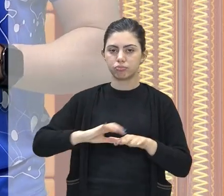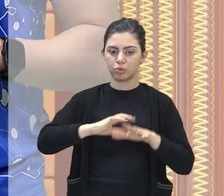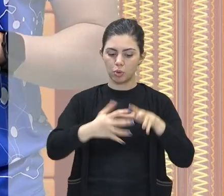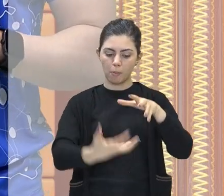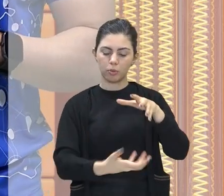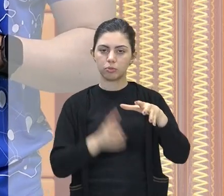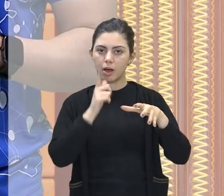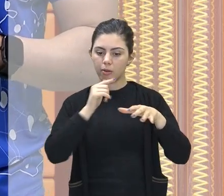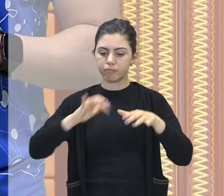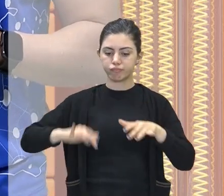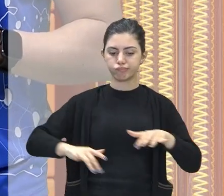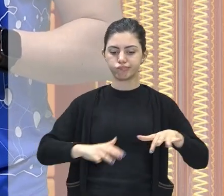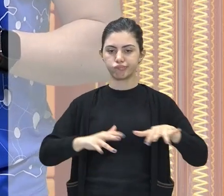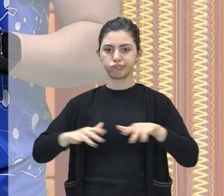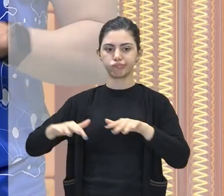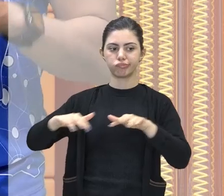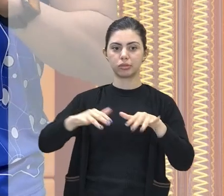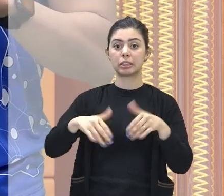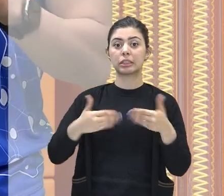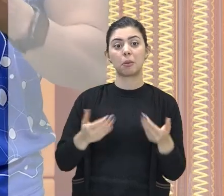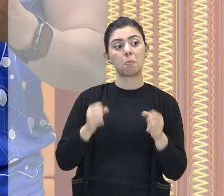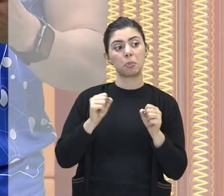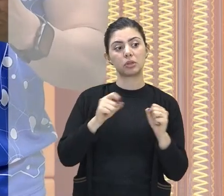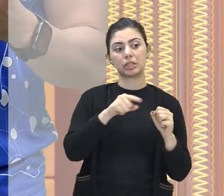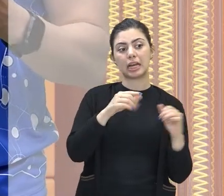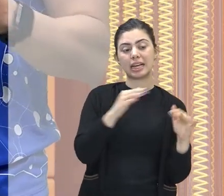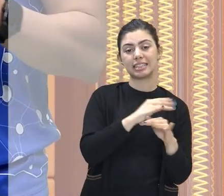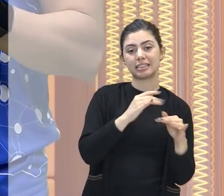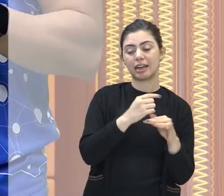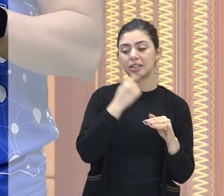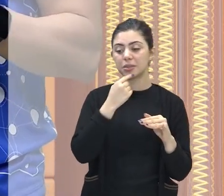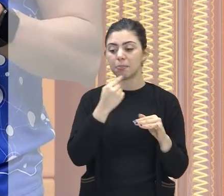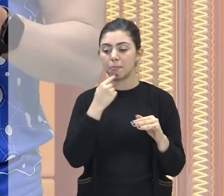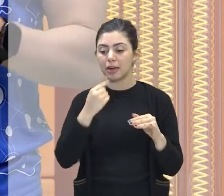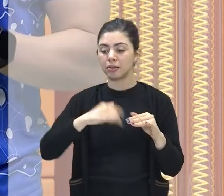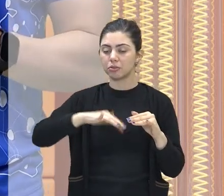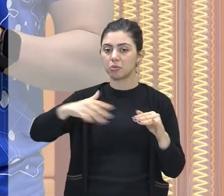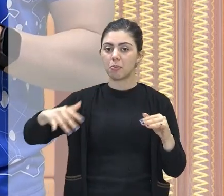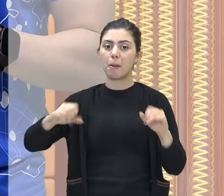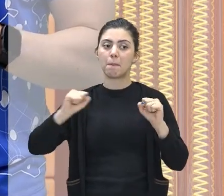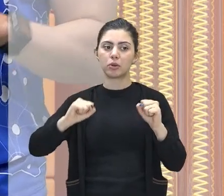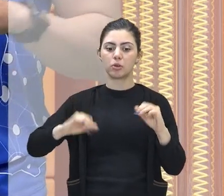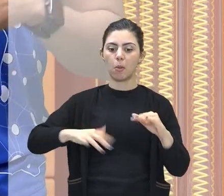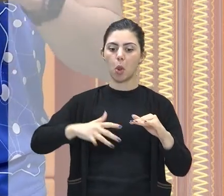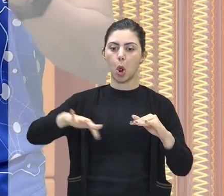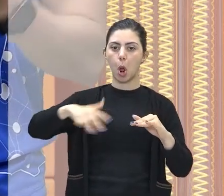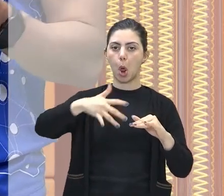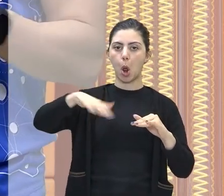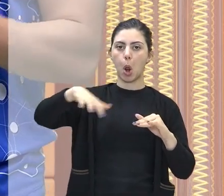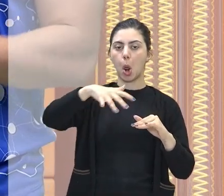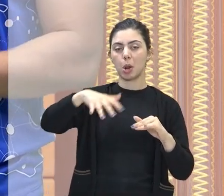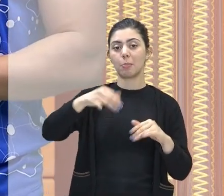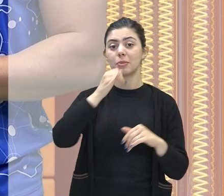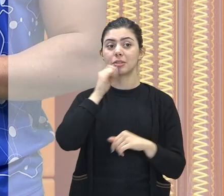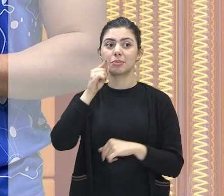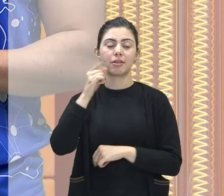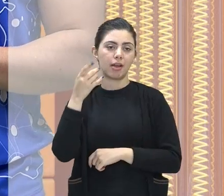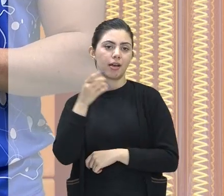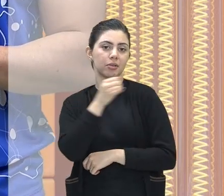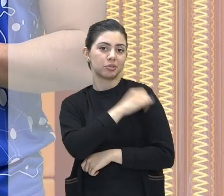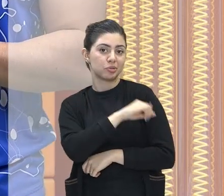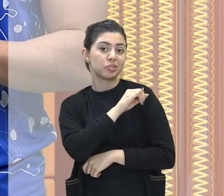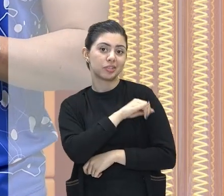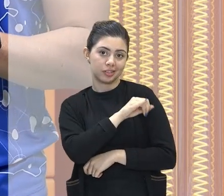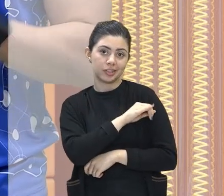alagar ali as cidades litorâneas, localizadas próximas ao mar, como Rio de Janeiro e Nova Iorque. O aquecimento global também está